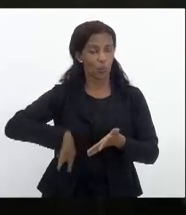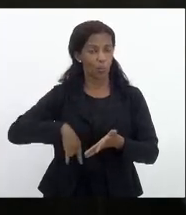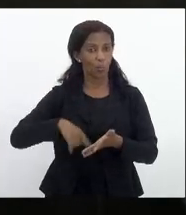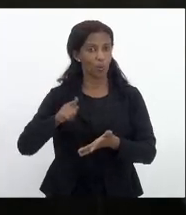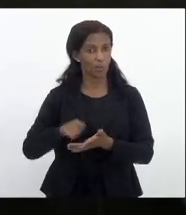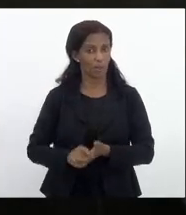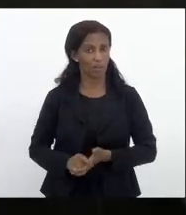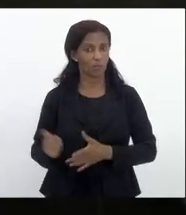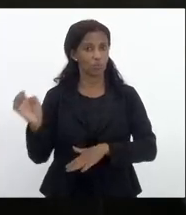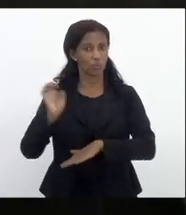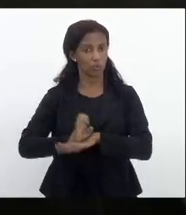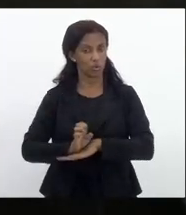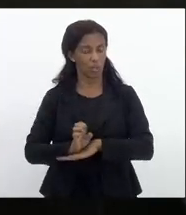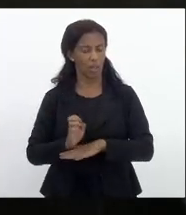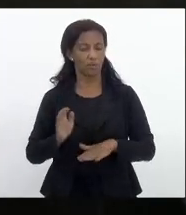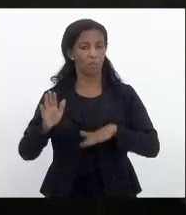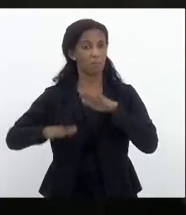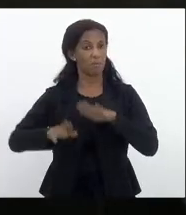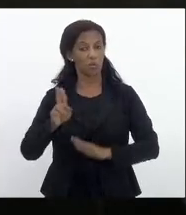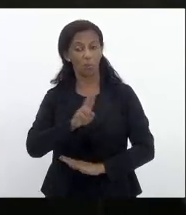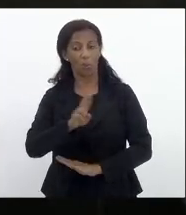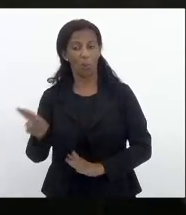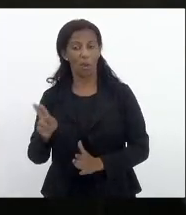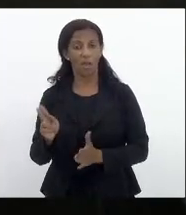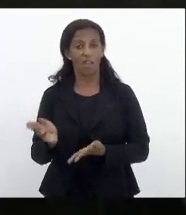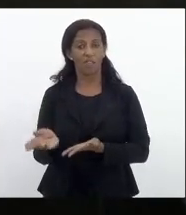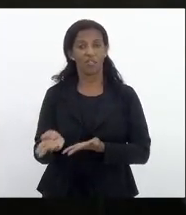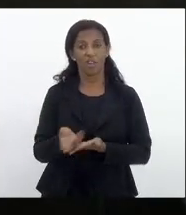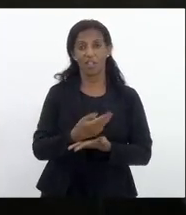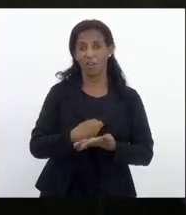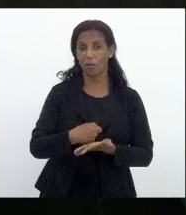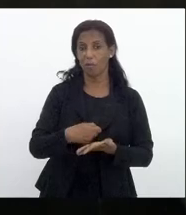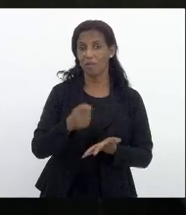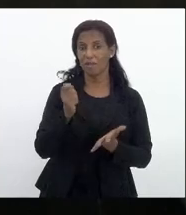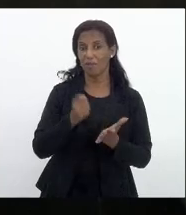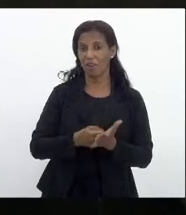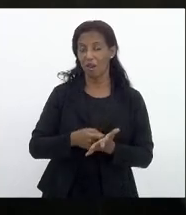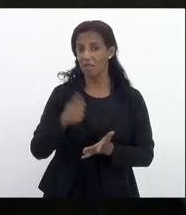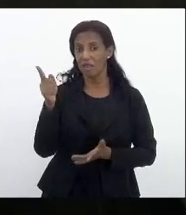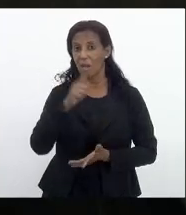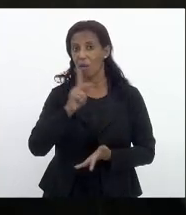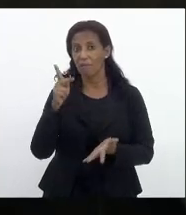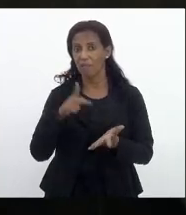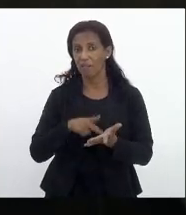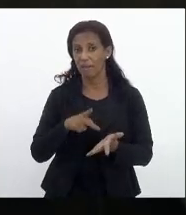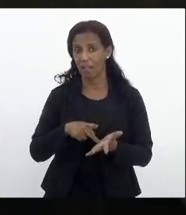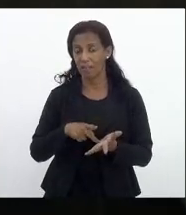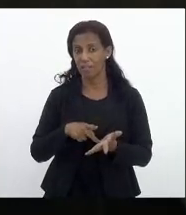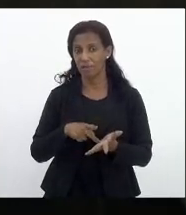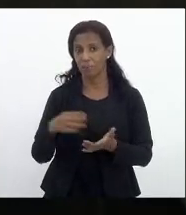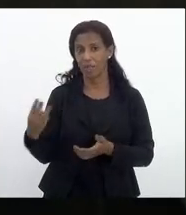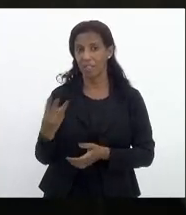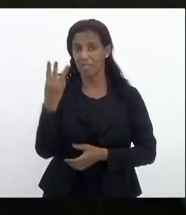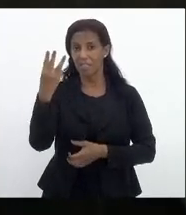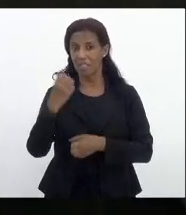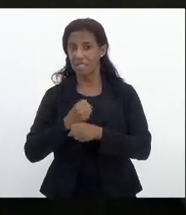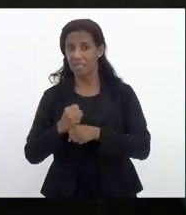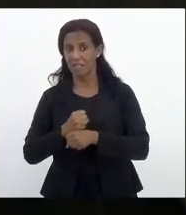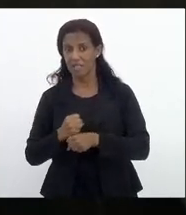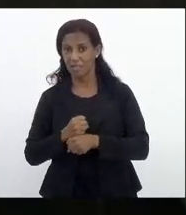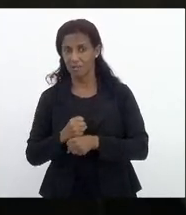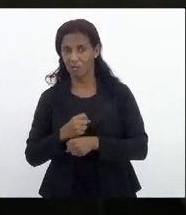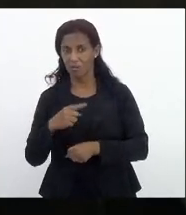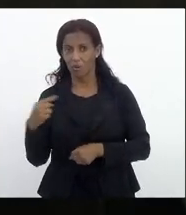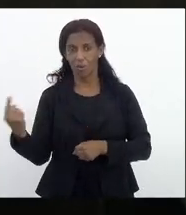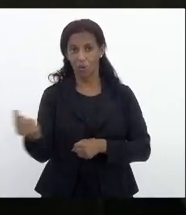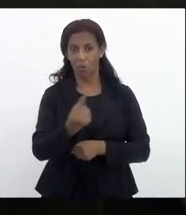embora ele seja chamado de recuperação fiscal isto é uma marca de fantasia porque em três anos nós